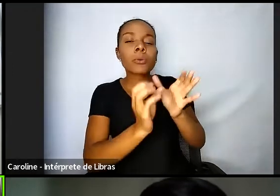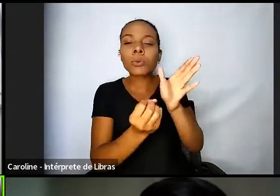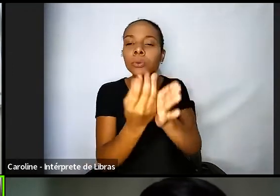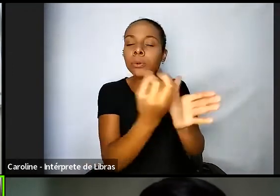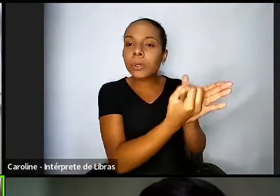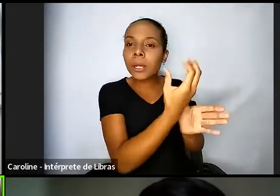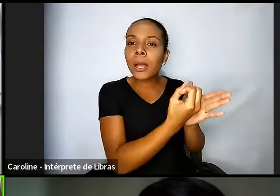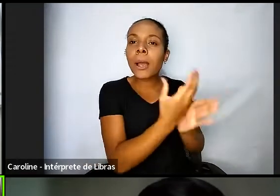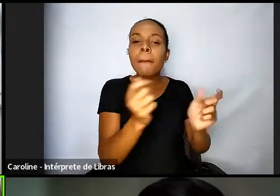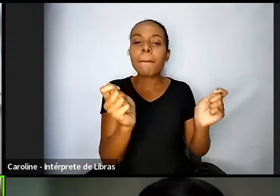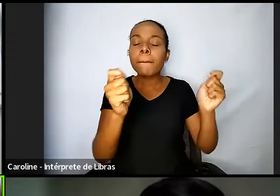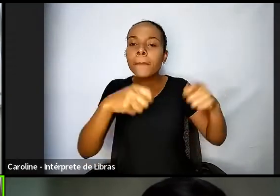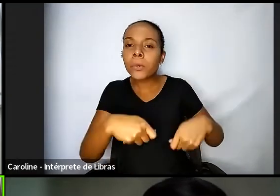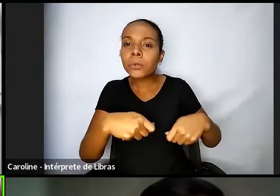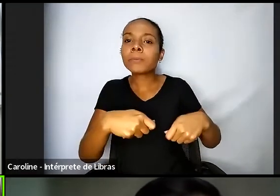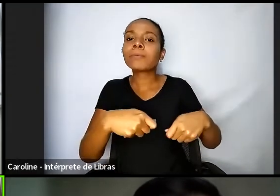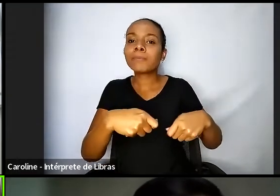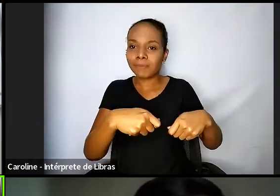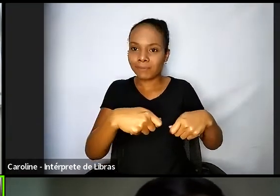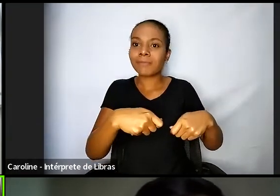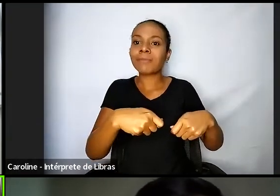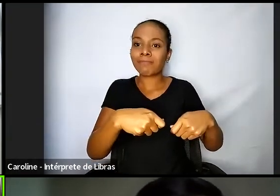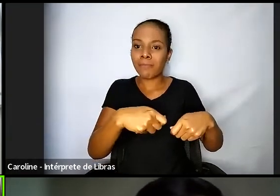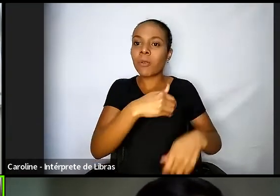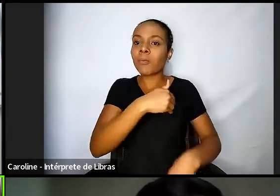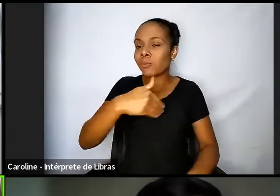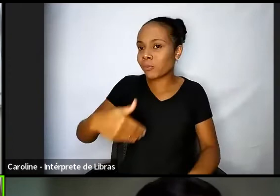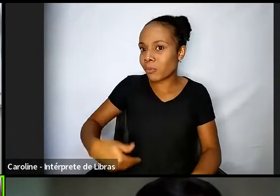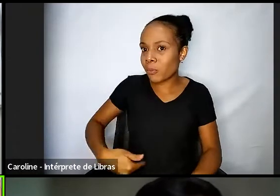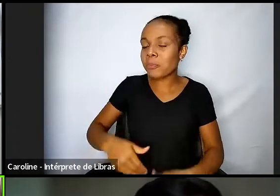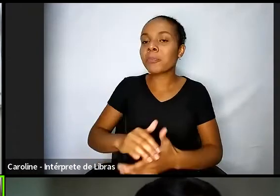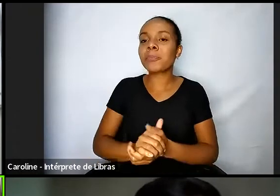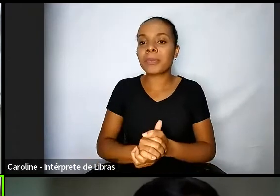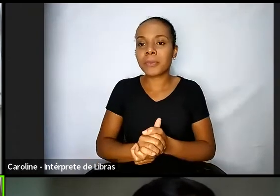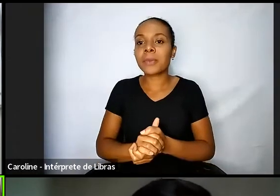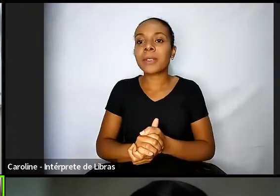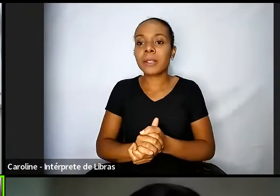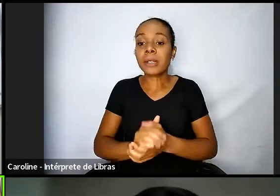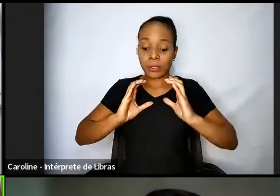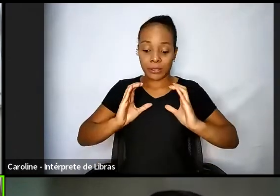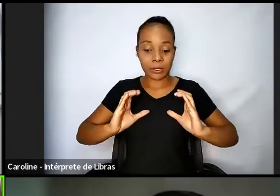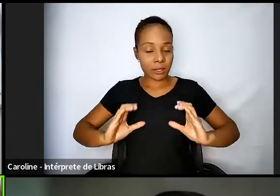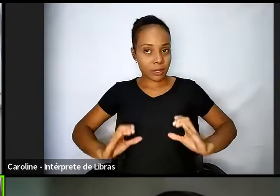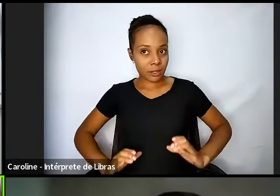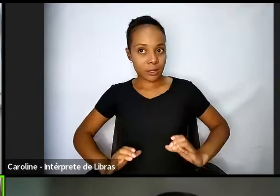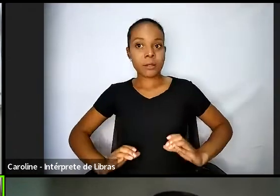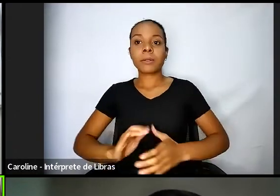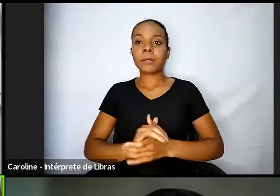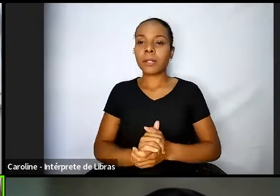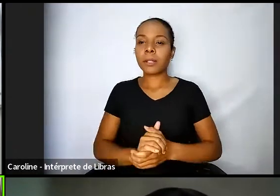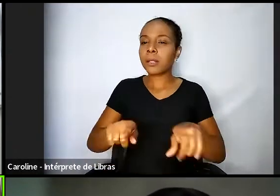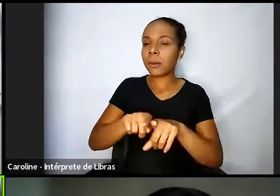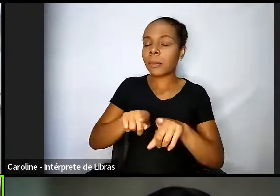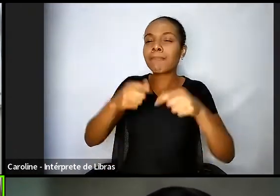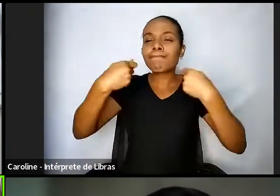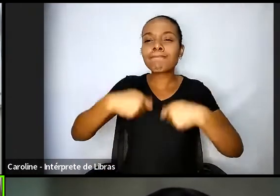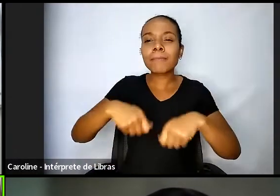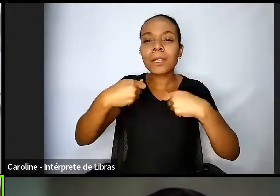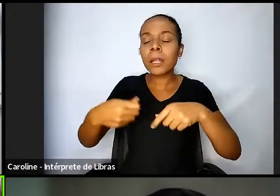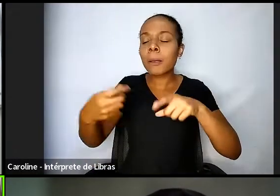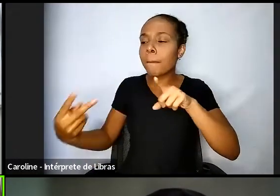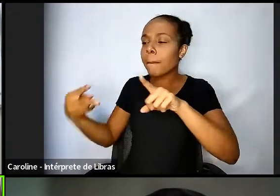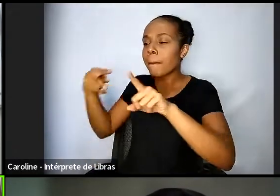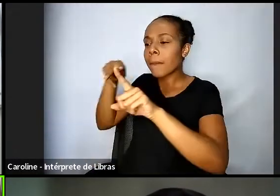dentro dos atores do sistema de justiça a necessidade de ter esse olhar enquanto